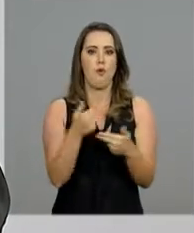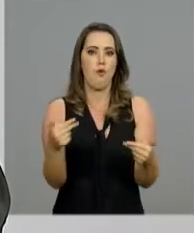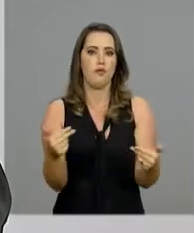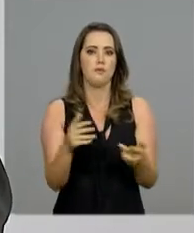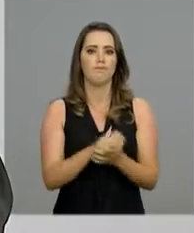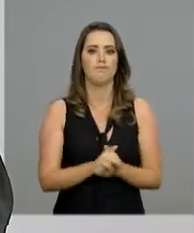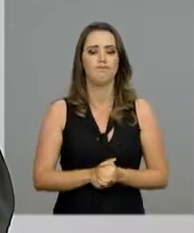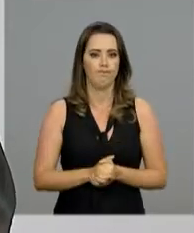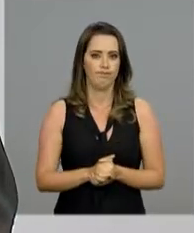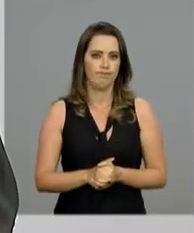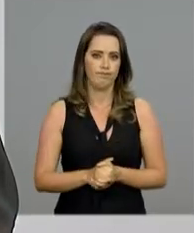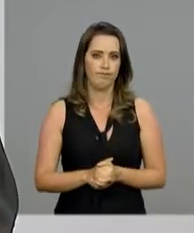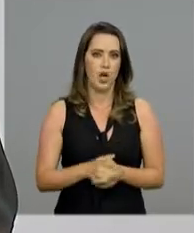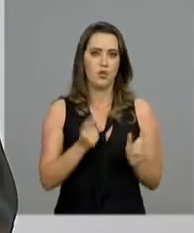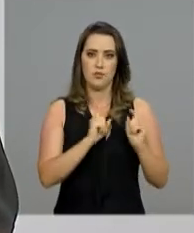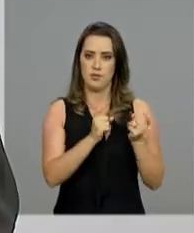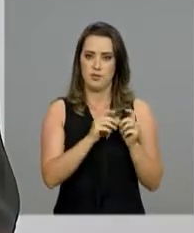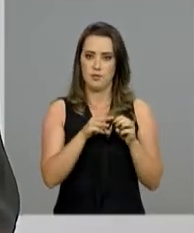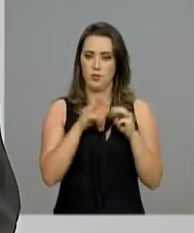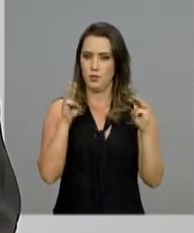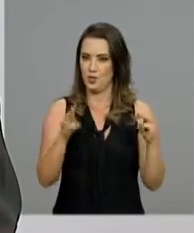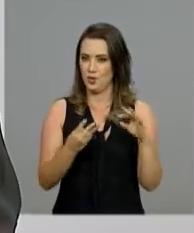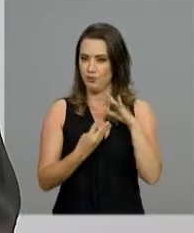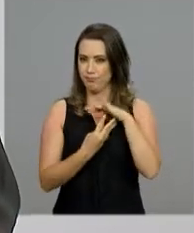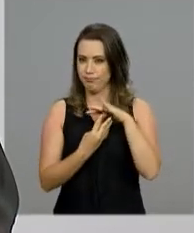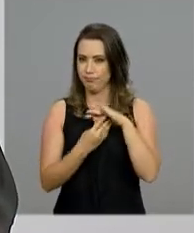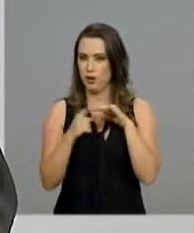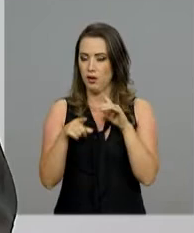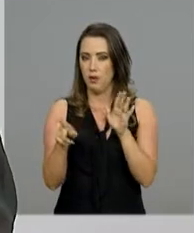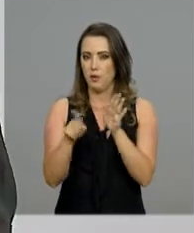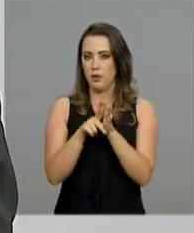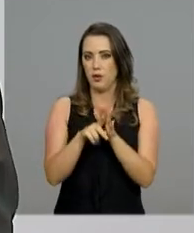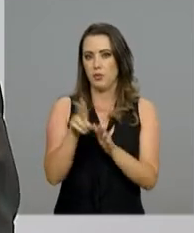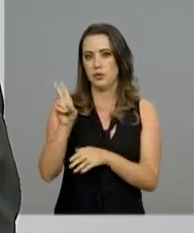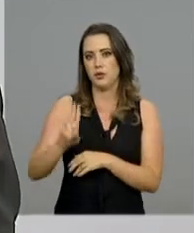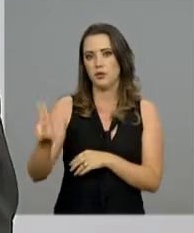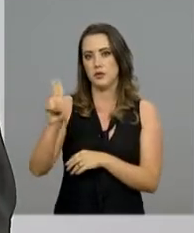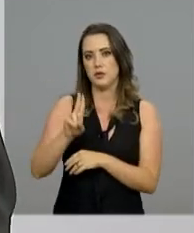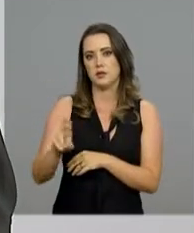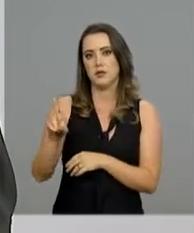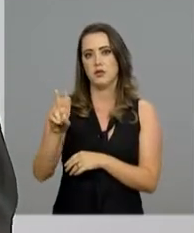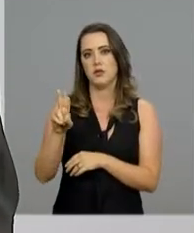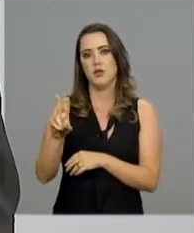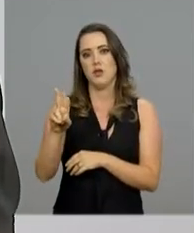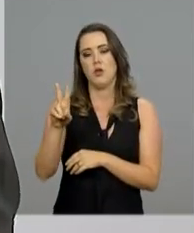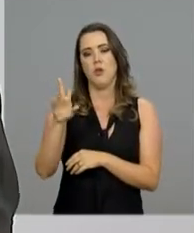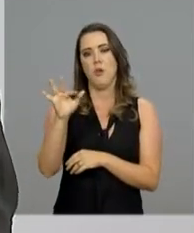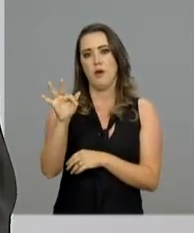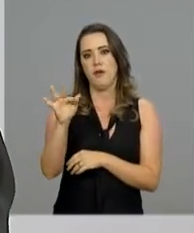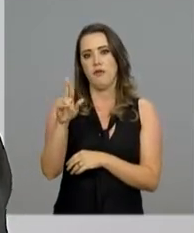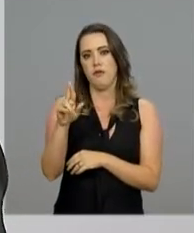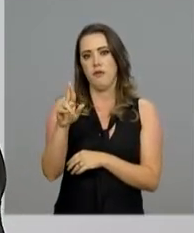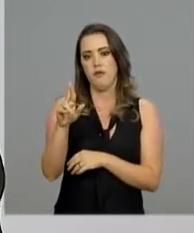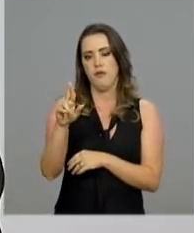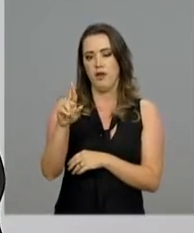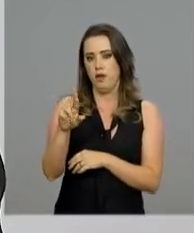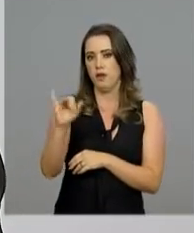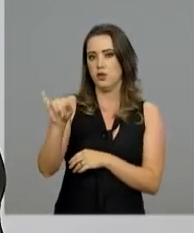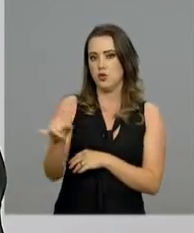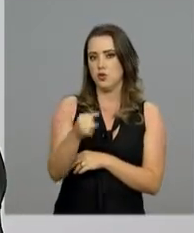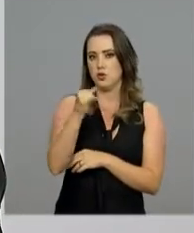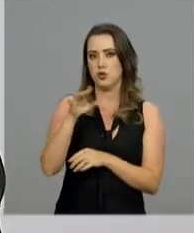de itens. A gestão do Museu Nacional do Rio de Janeiro é feita pela Universidade Federal do Rio, a UFRJ, que tem